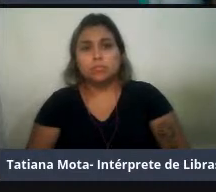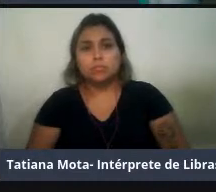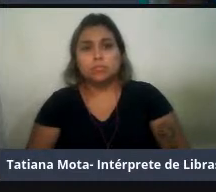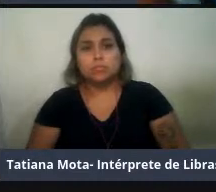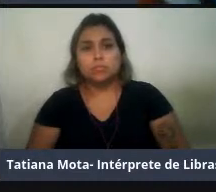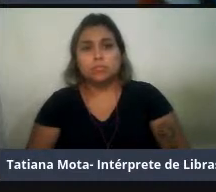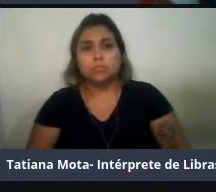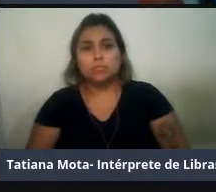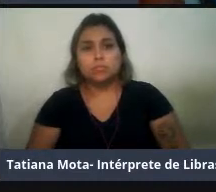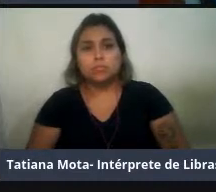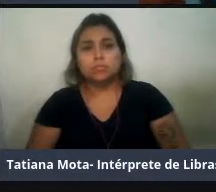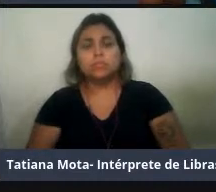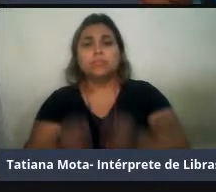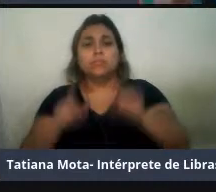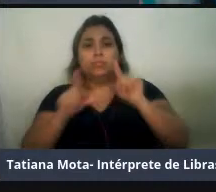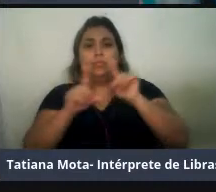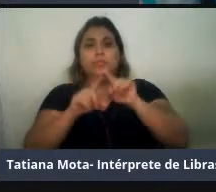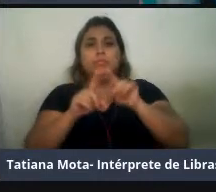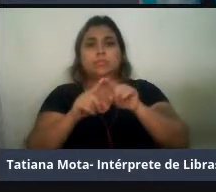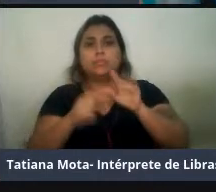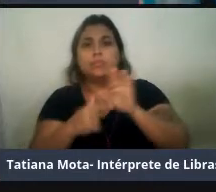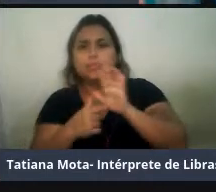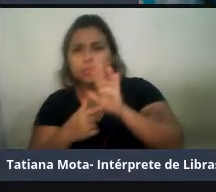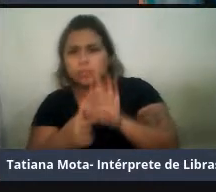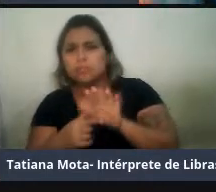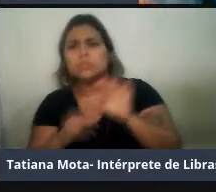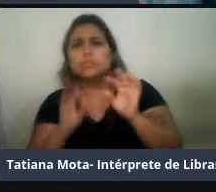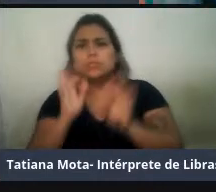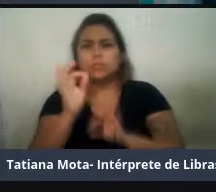gente estique, encolha o som e a gente compare eles